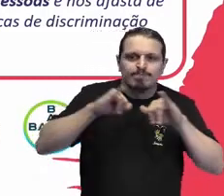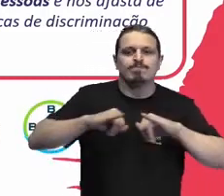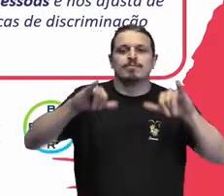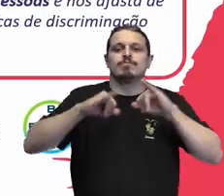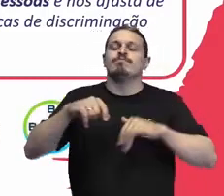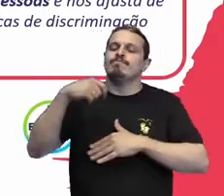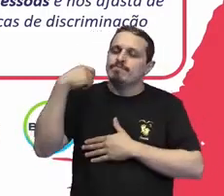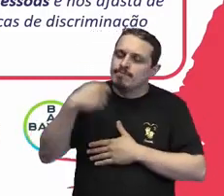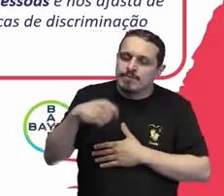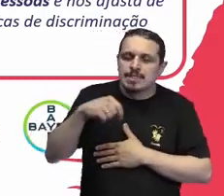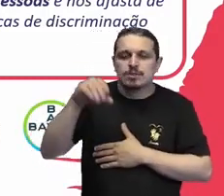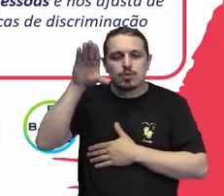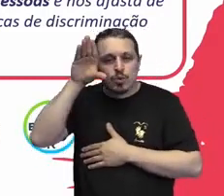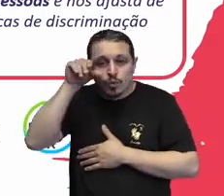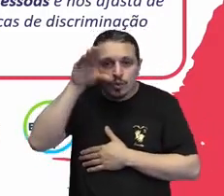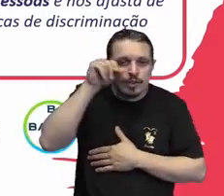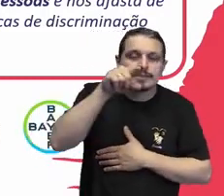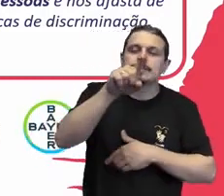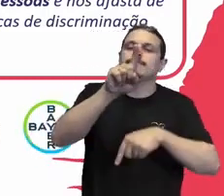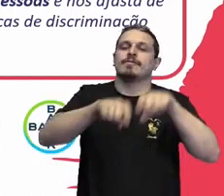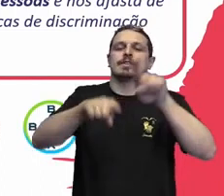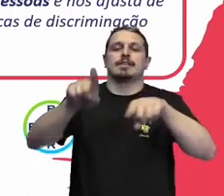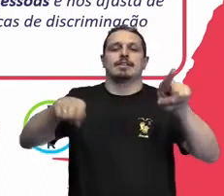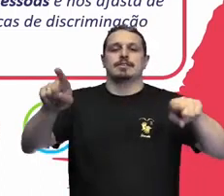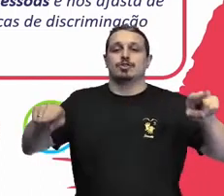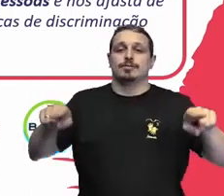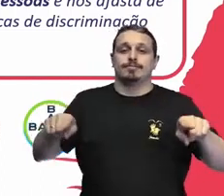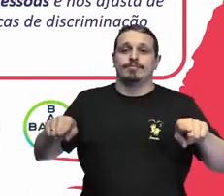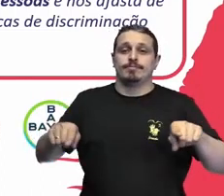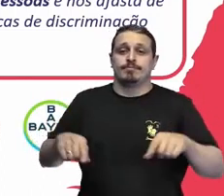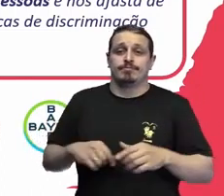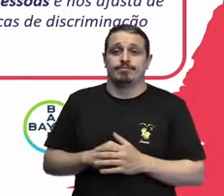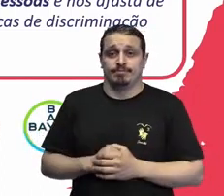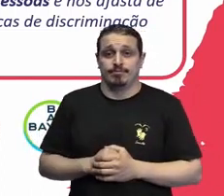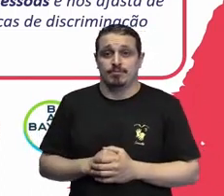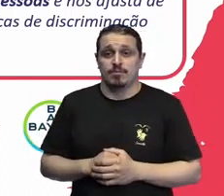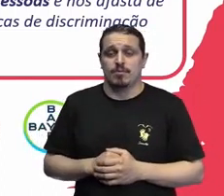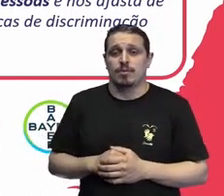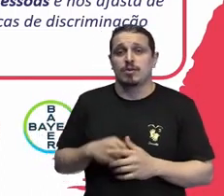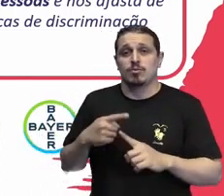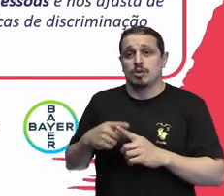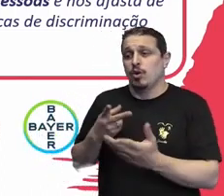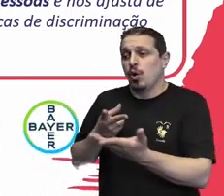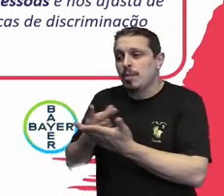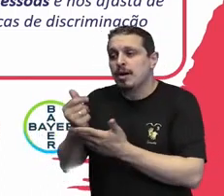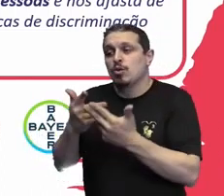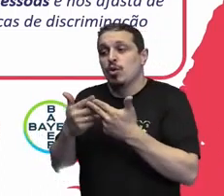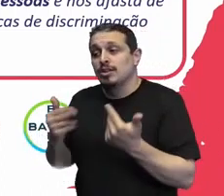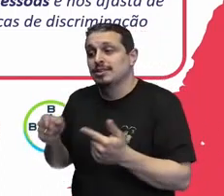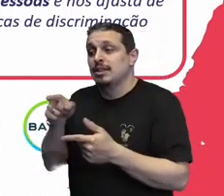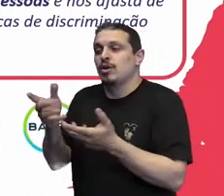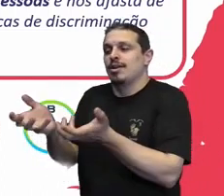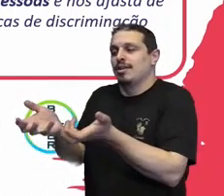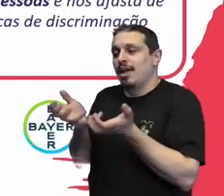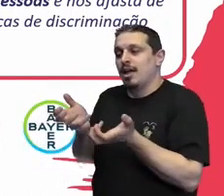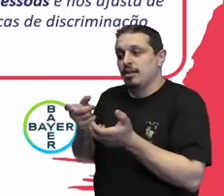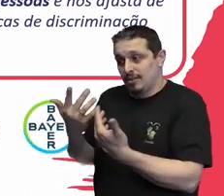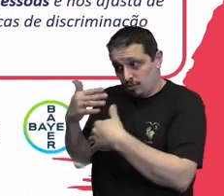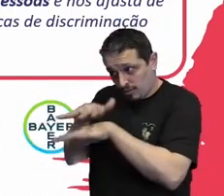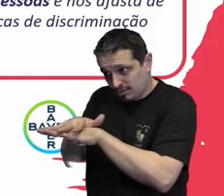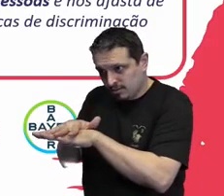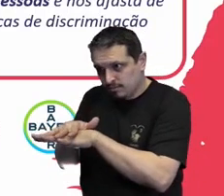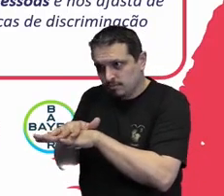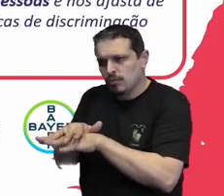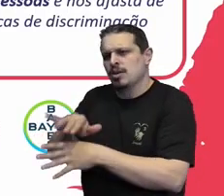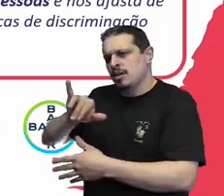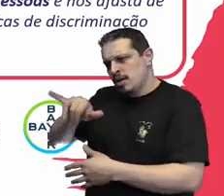diversidade de consumidores que vão estar se interagindo com aquele meu produto ou com aquele meu serviço. Uma cultura inclusiva ela